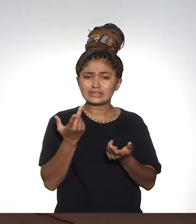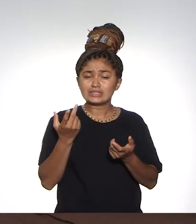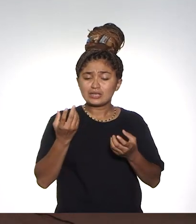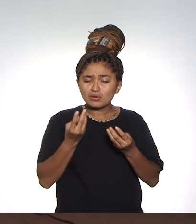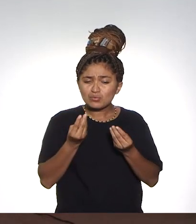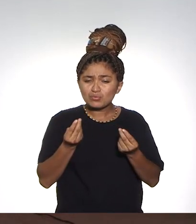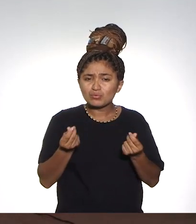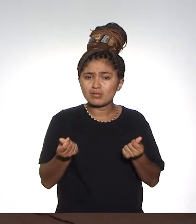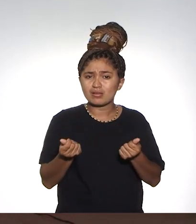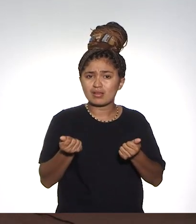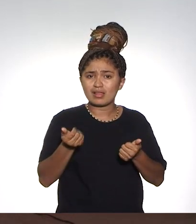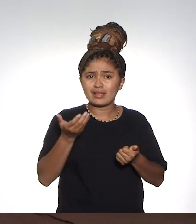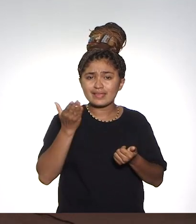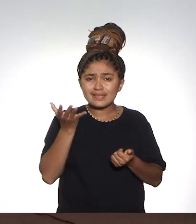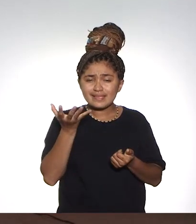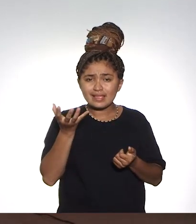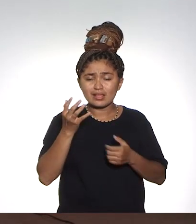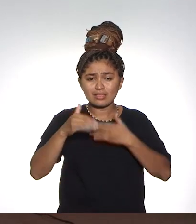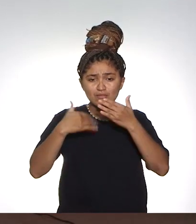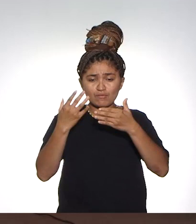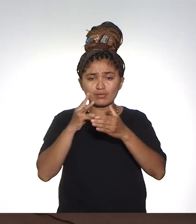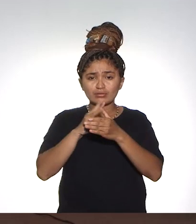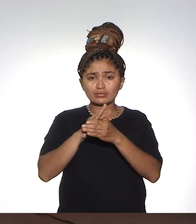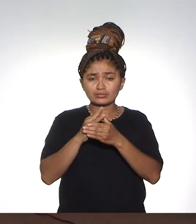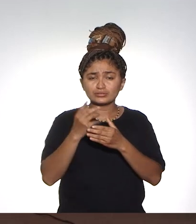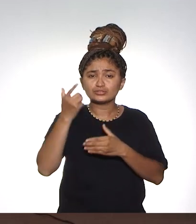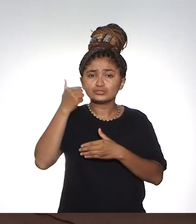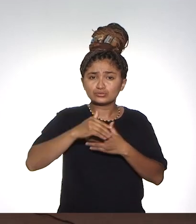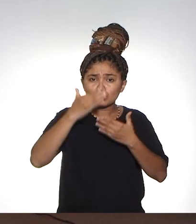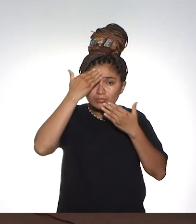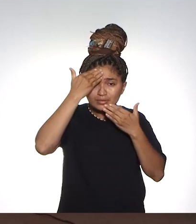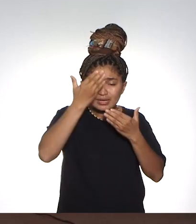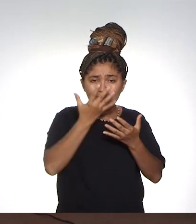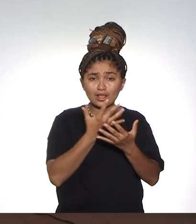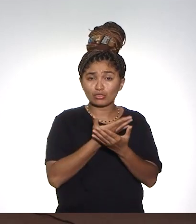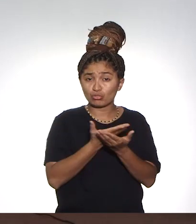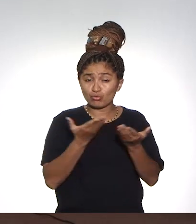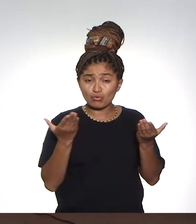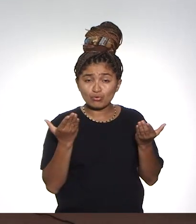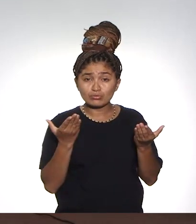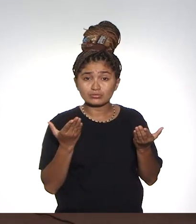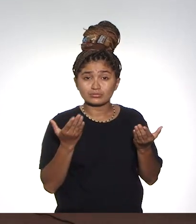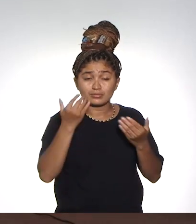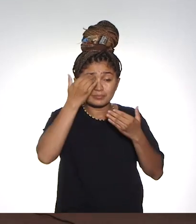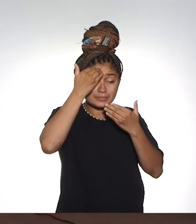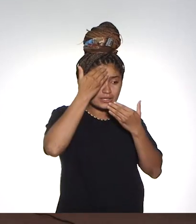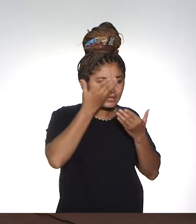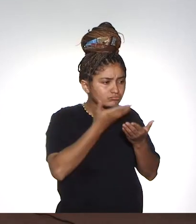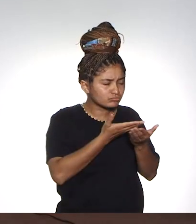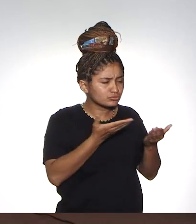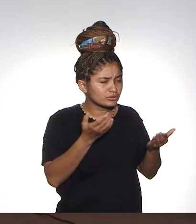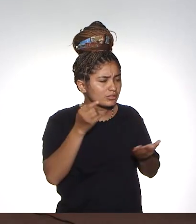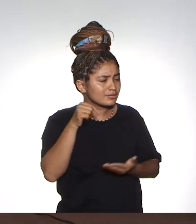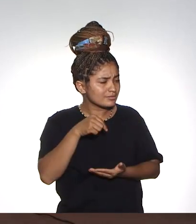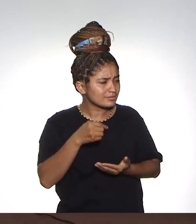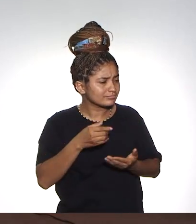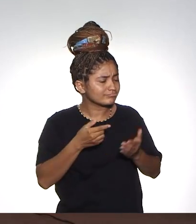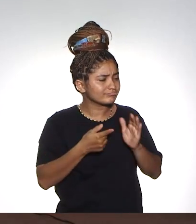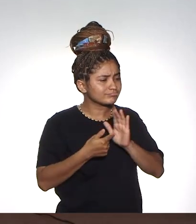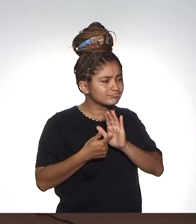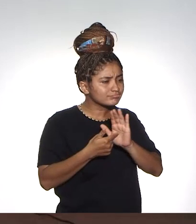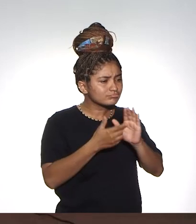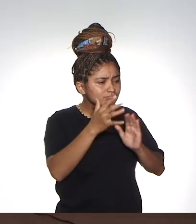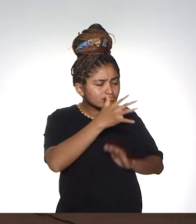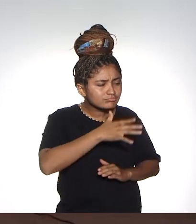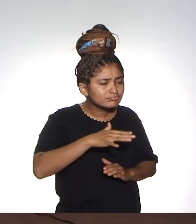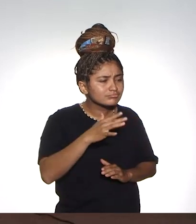interessadas pelo desenvolvimento da nossa universidade. Então, mais uma vez, muito obrigado a todos. Obrigado a vocês também